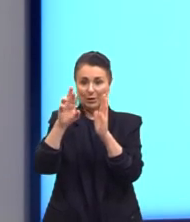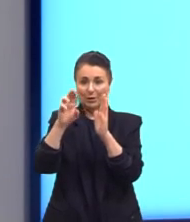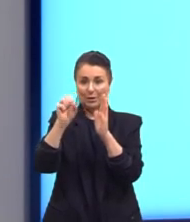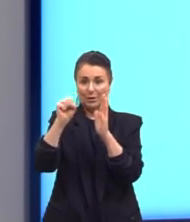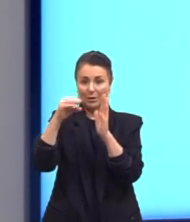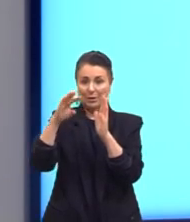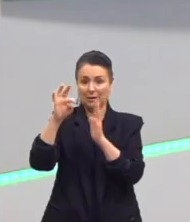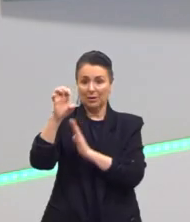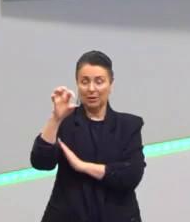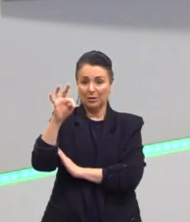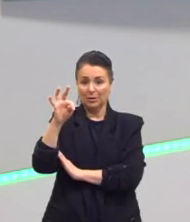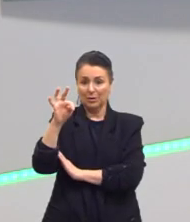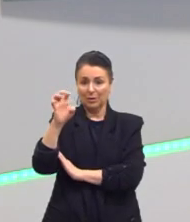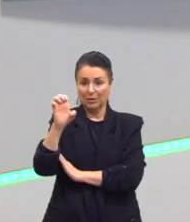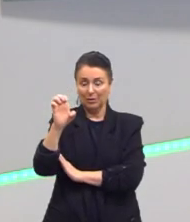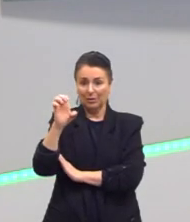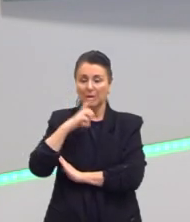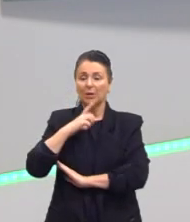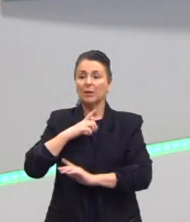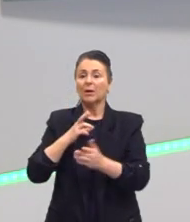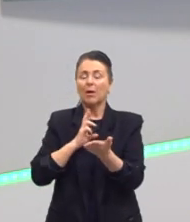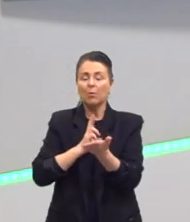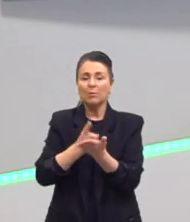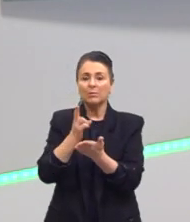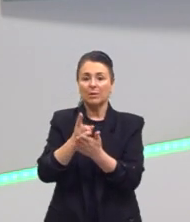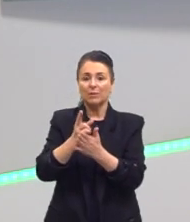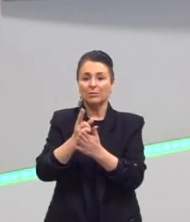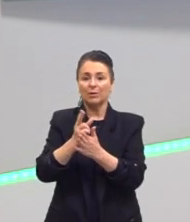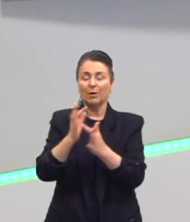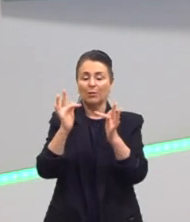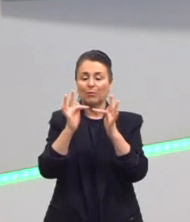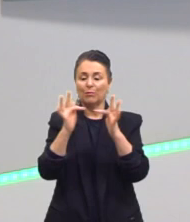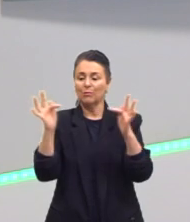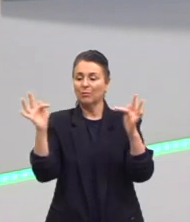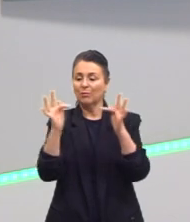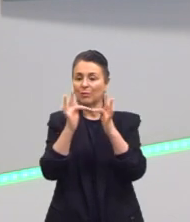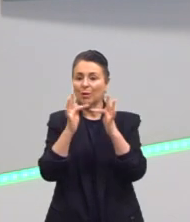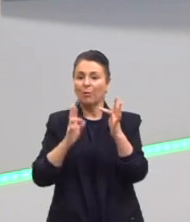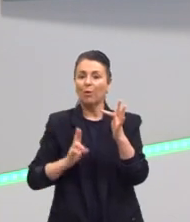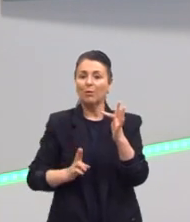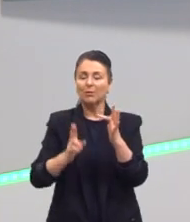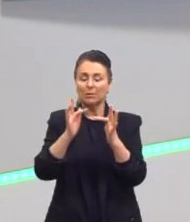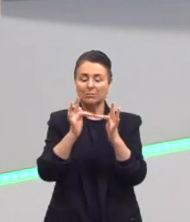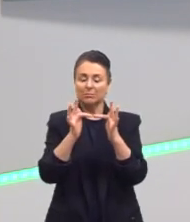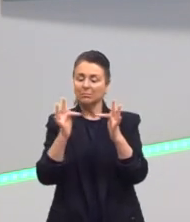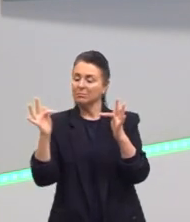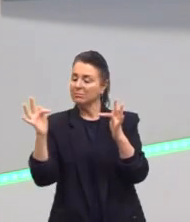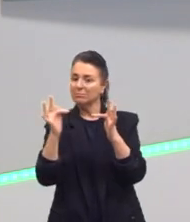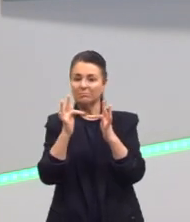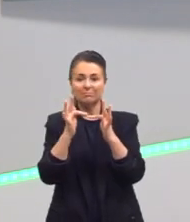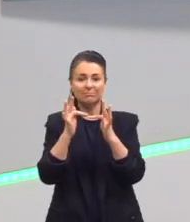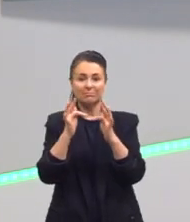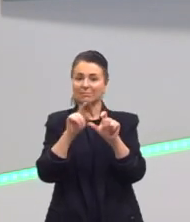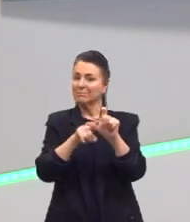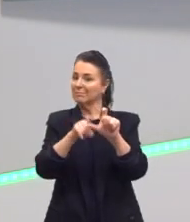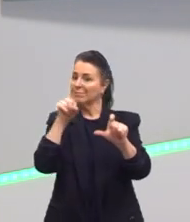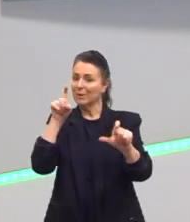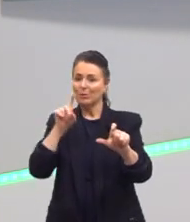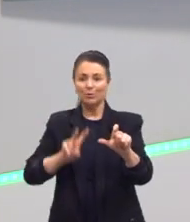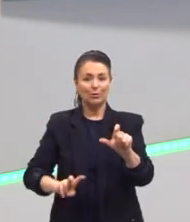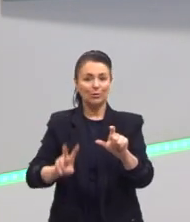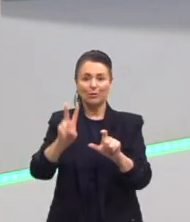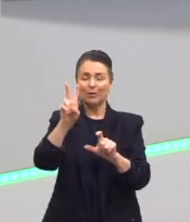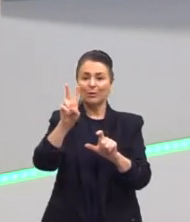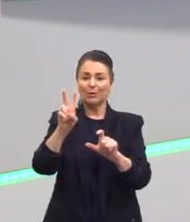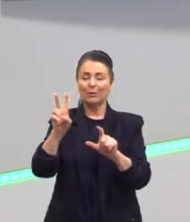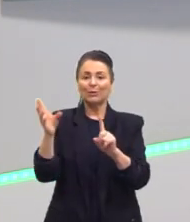função constante, né? Então, como o próprio nome diz, ela vai ser constante, independente do valor ali do domínio, mas a